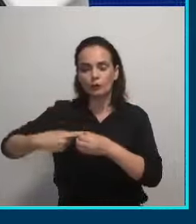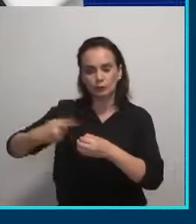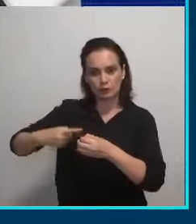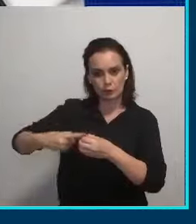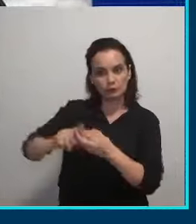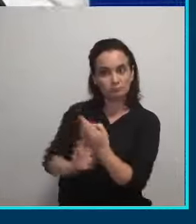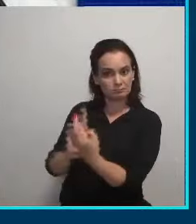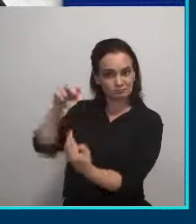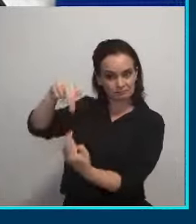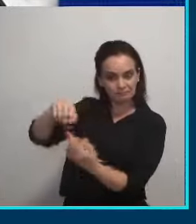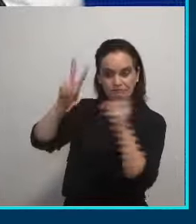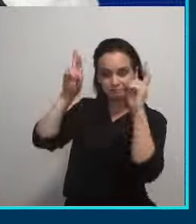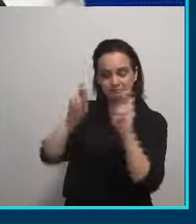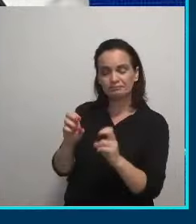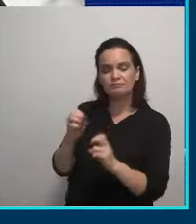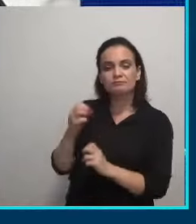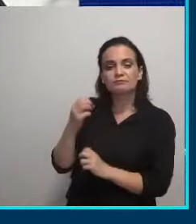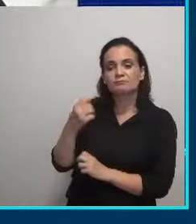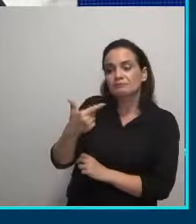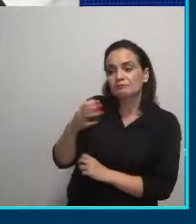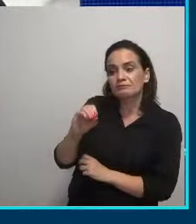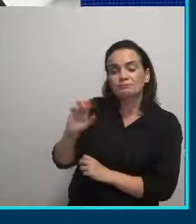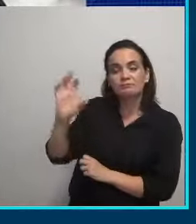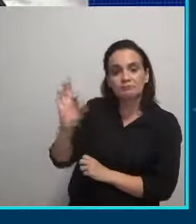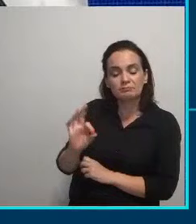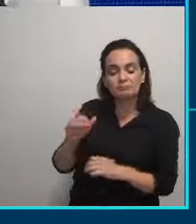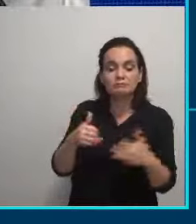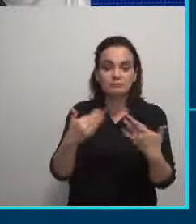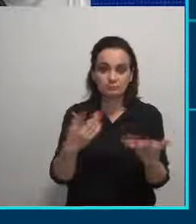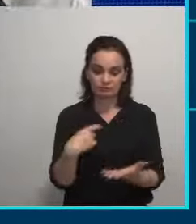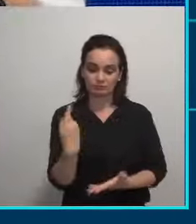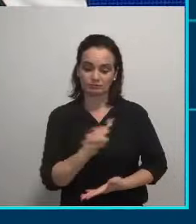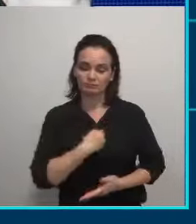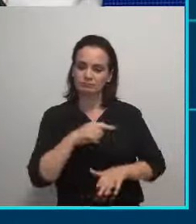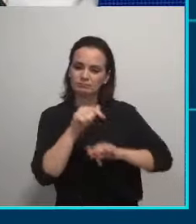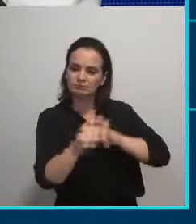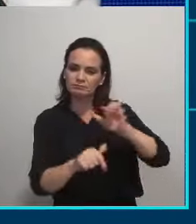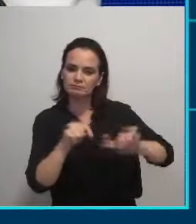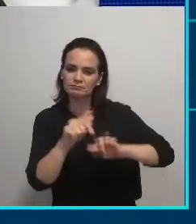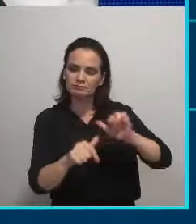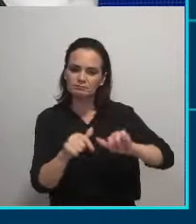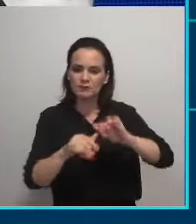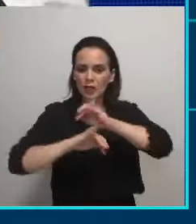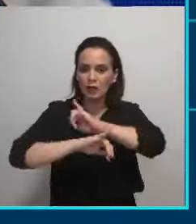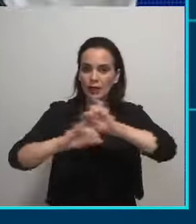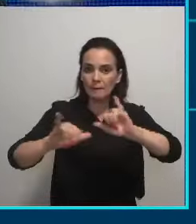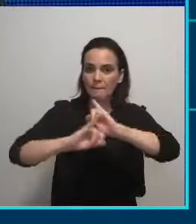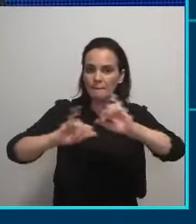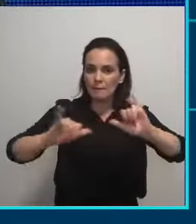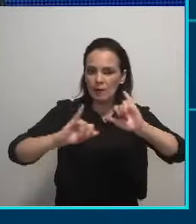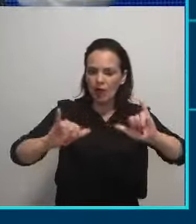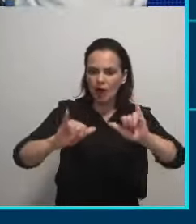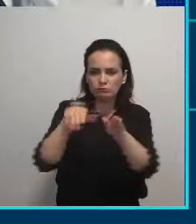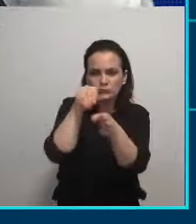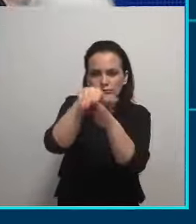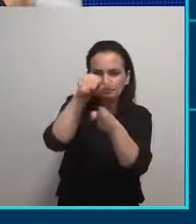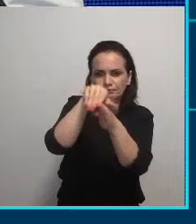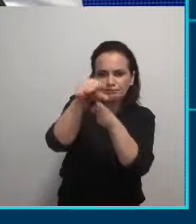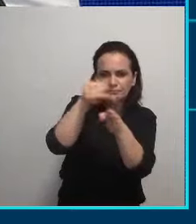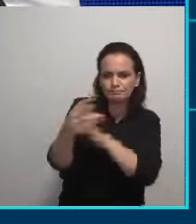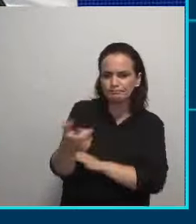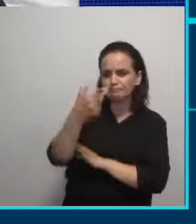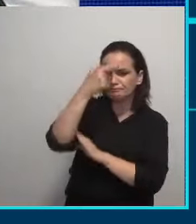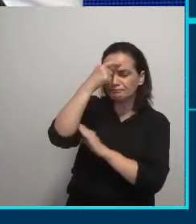referência no assunto chega a 20%. Então, nós vamos trabalhar com muita campanha de conscientização para as pessoas.